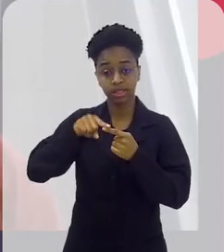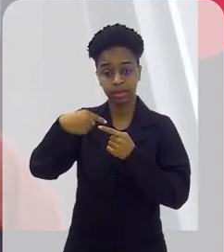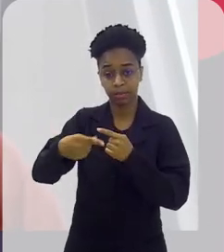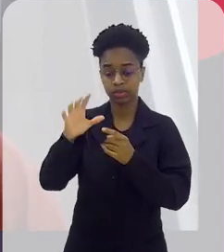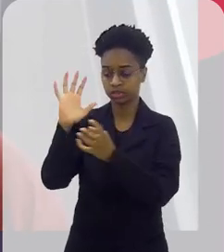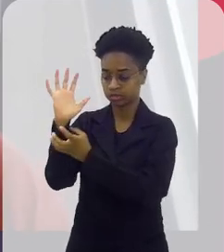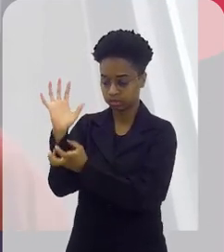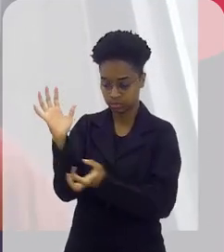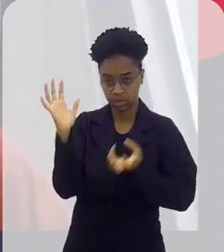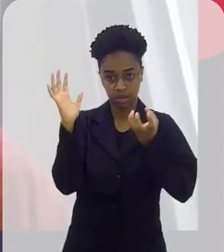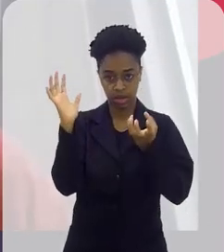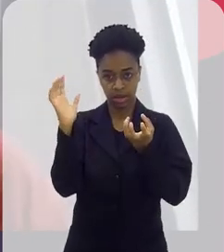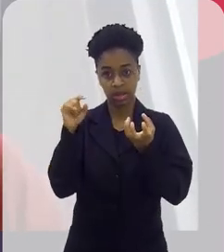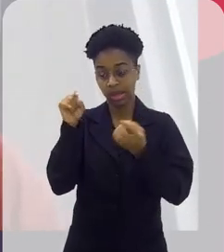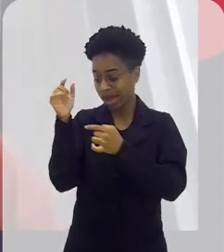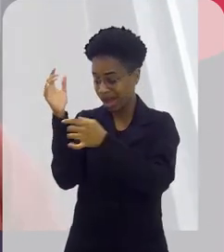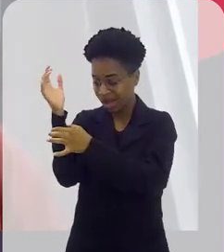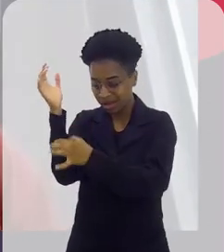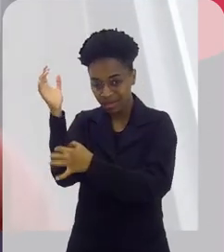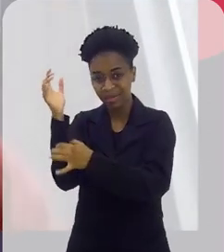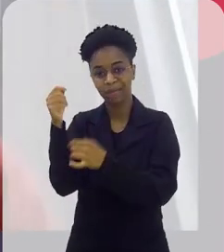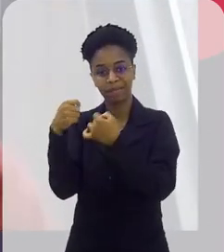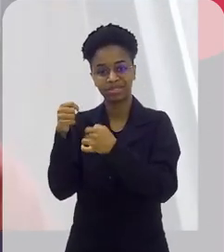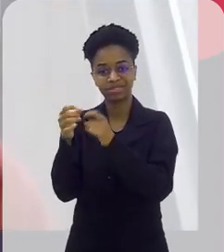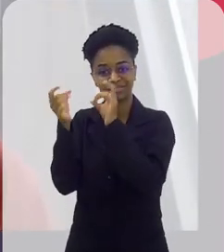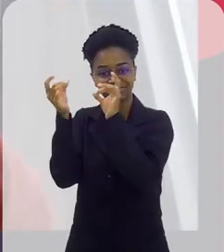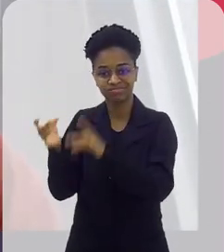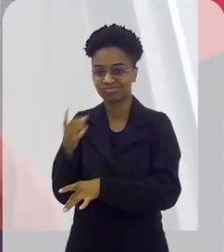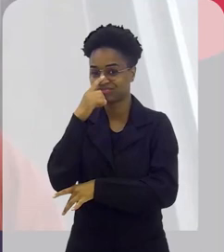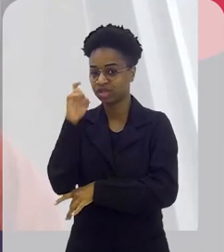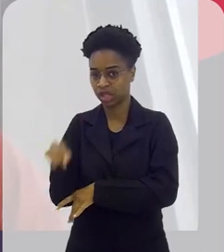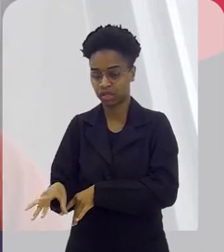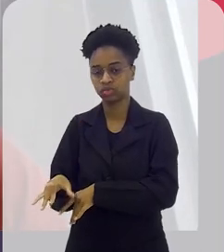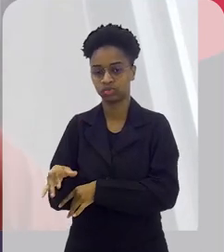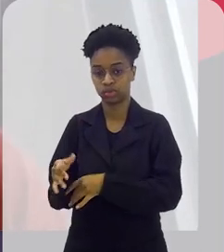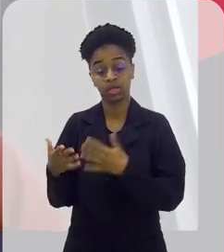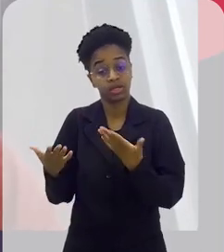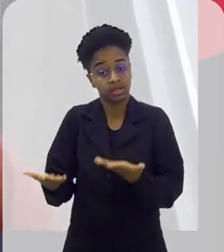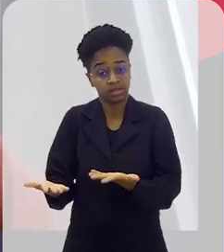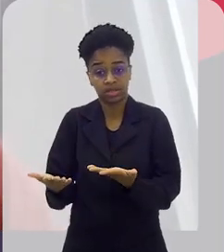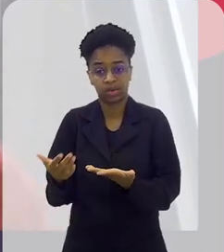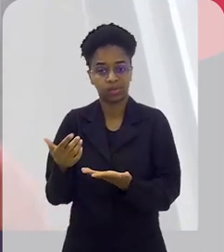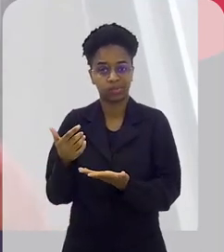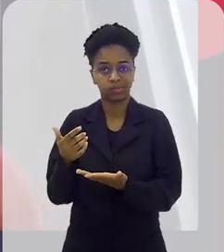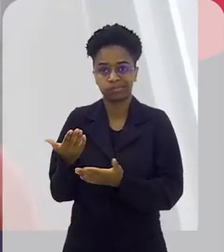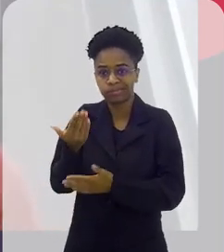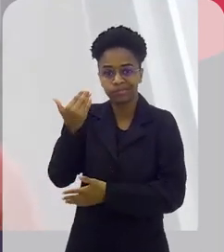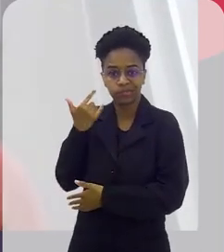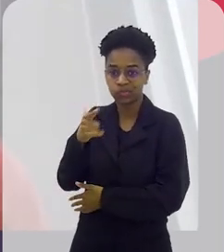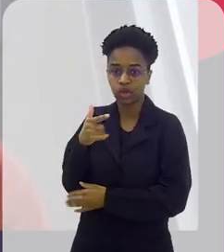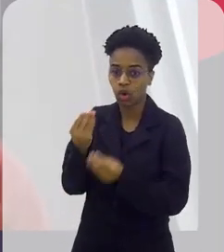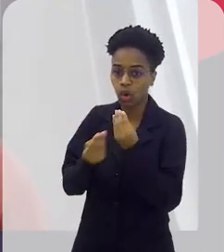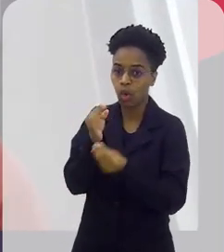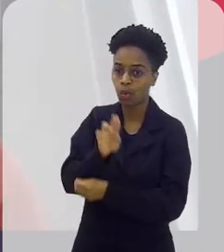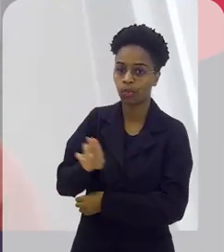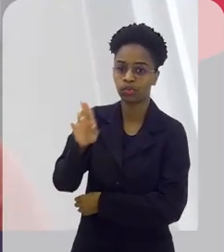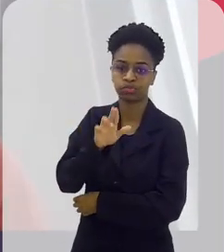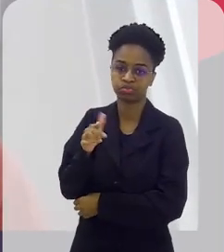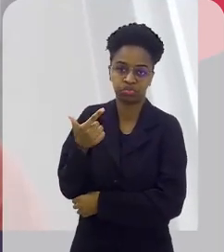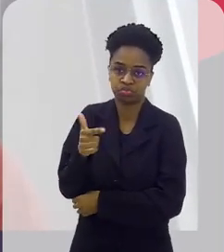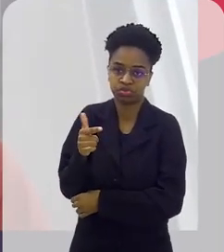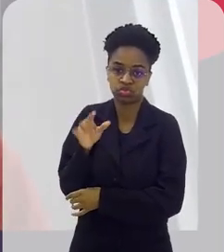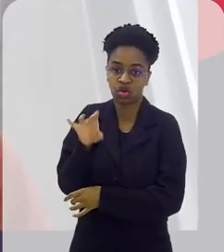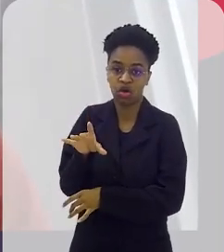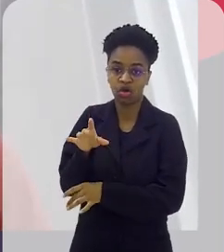colheita do fruto, isso fica larga, para que ela volte a crescer. Então, não se tinha uma utilidade para aquilo, não tinha um